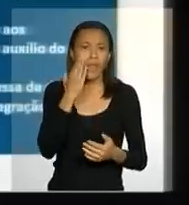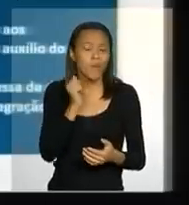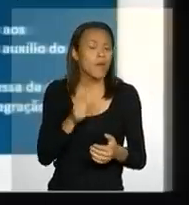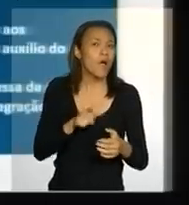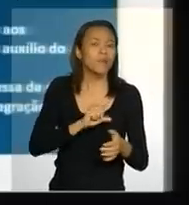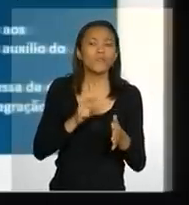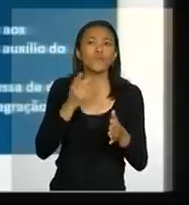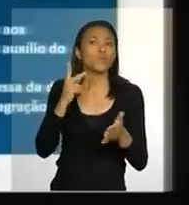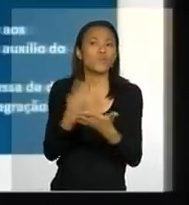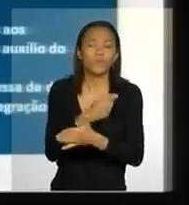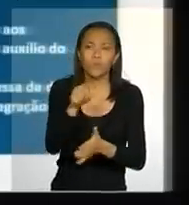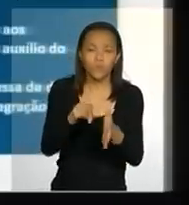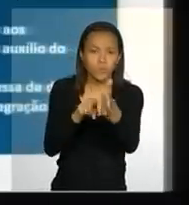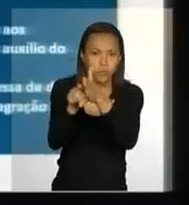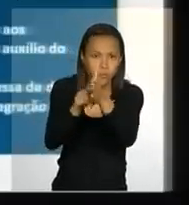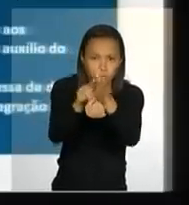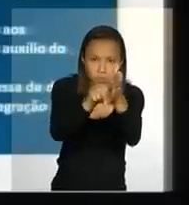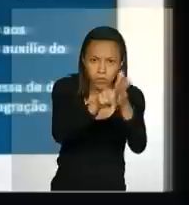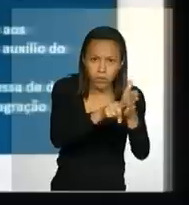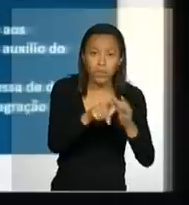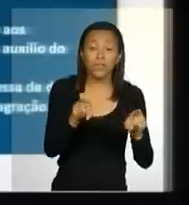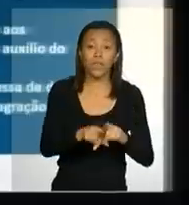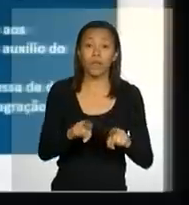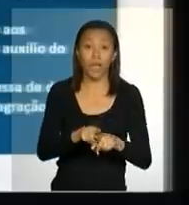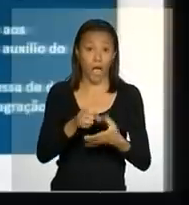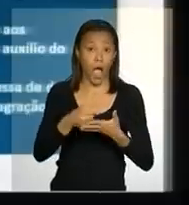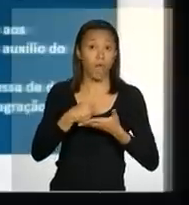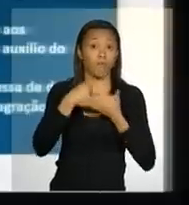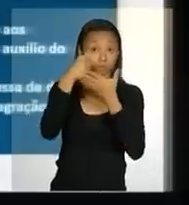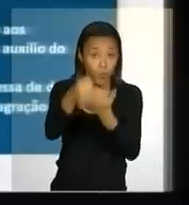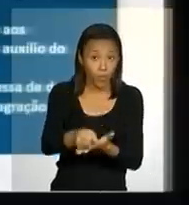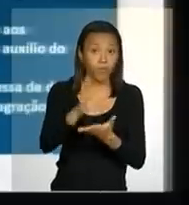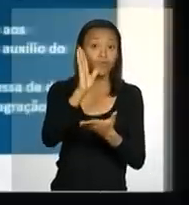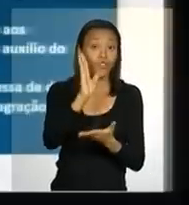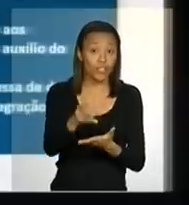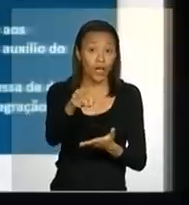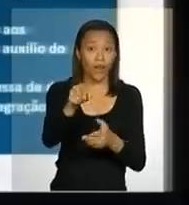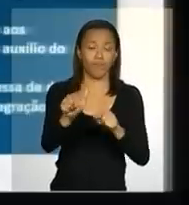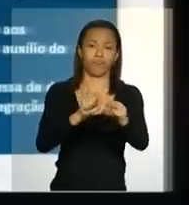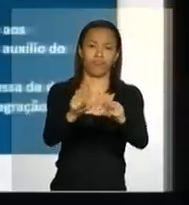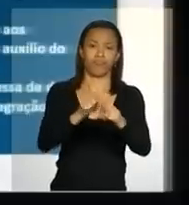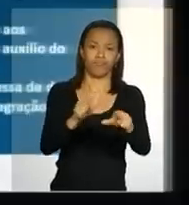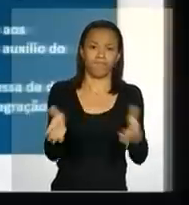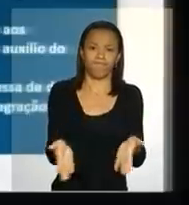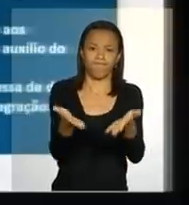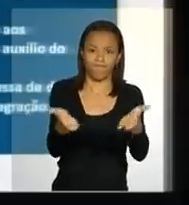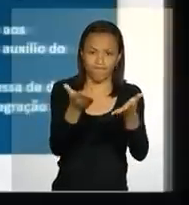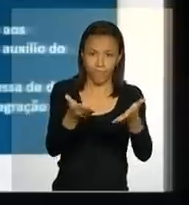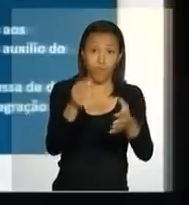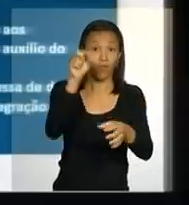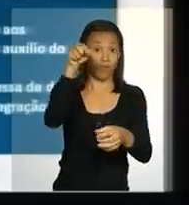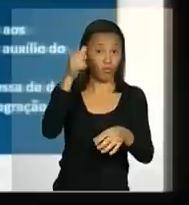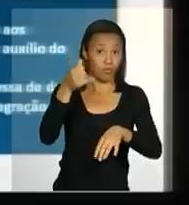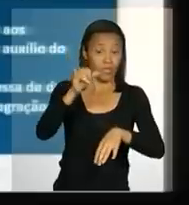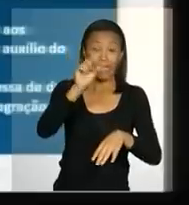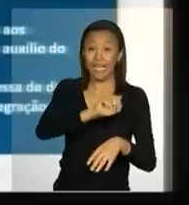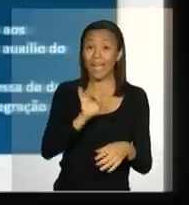afetadas, apoio às ações que estão sendo promovidas pela Defesa Civil local,